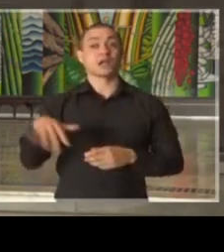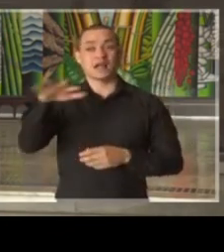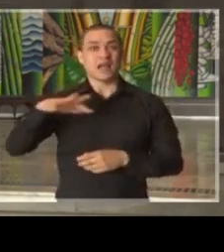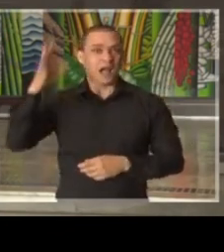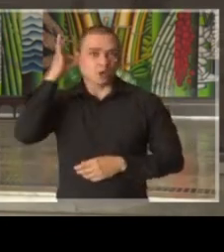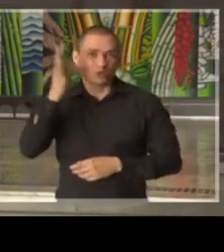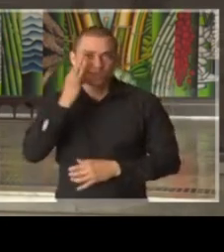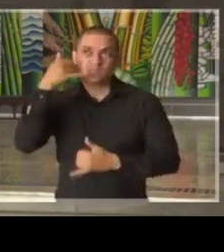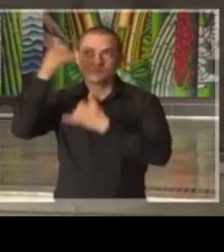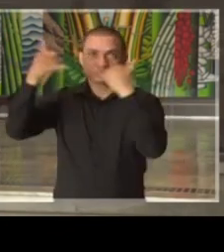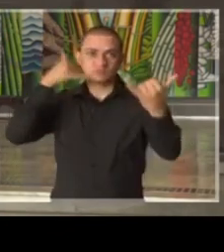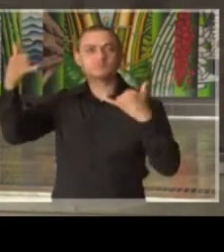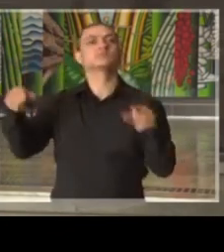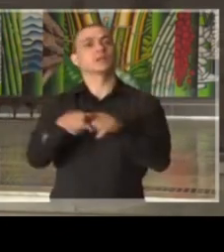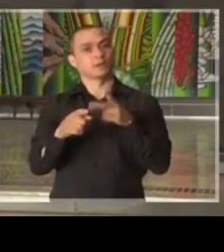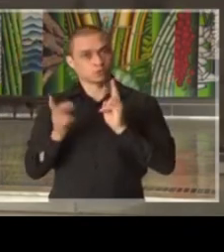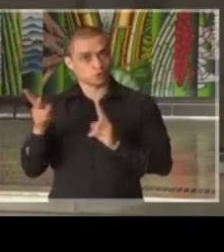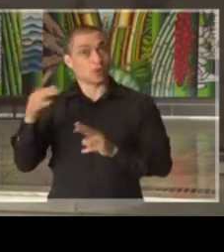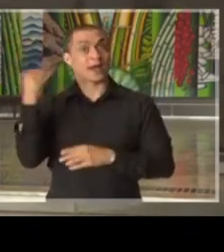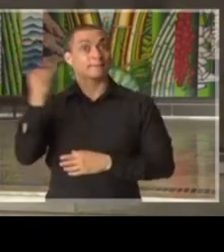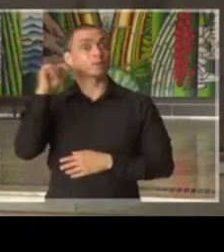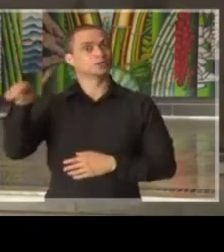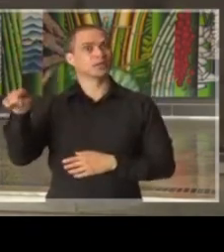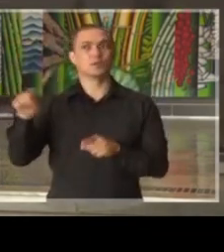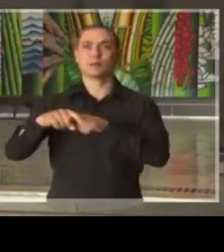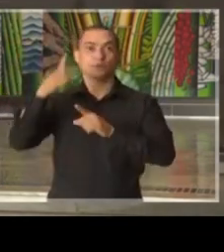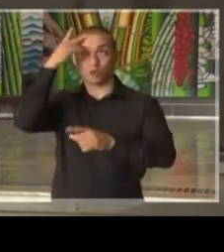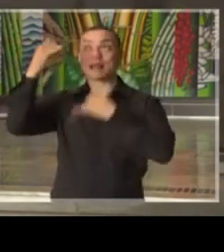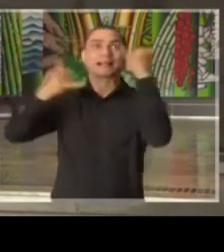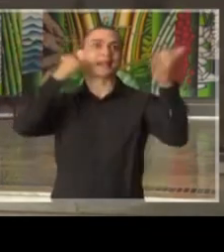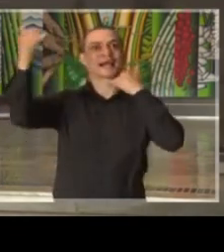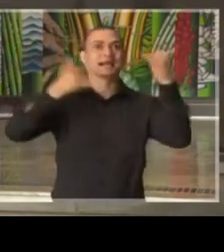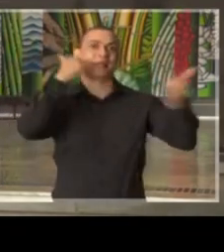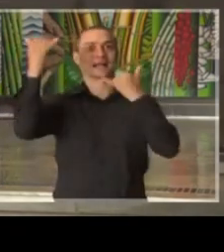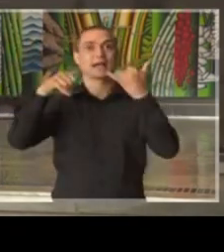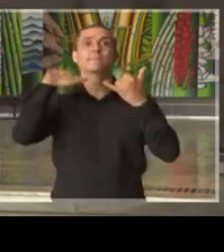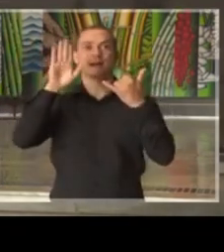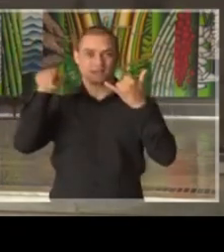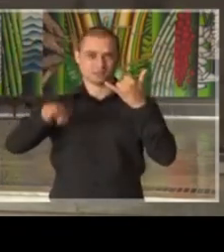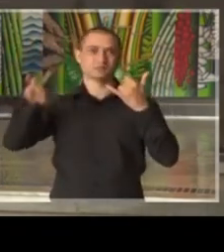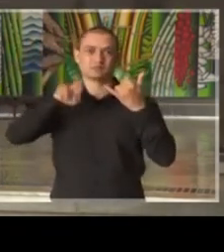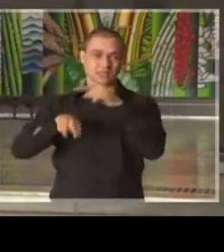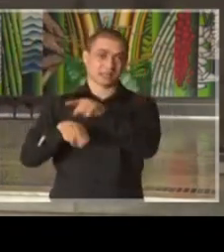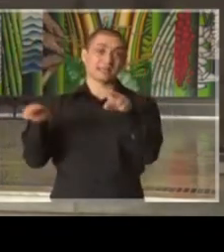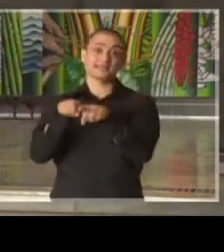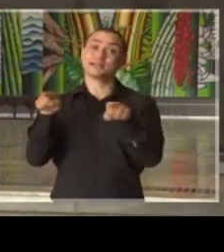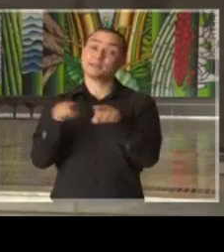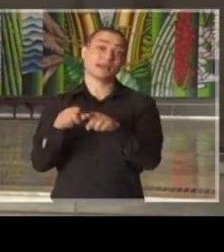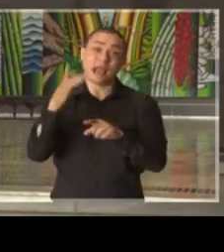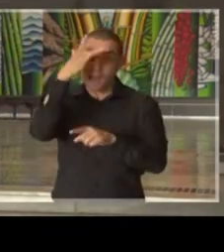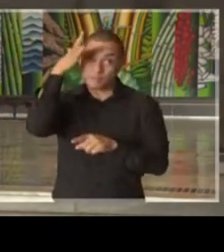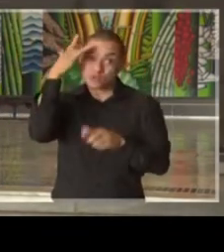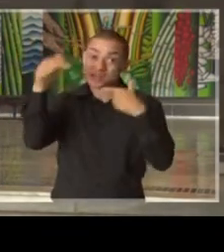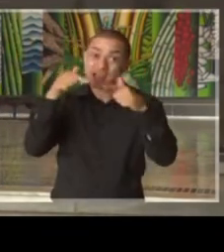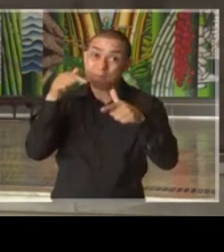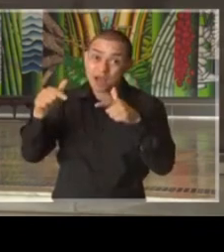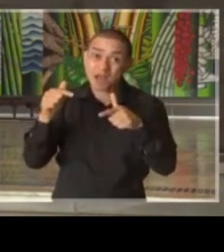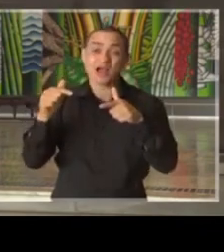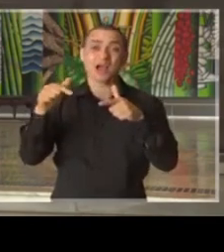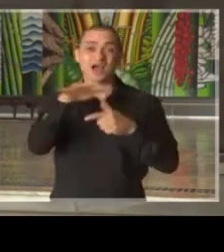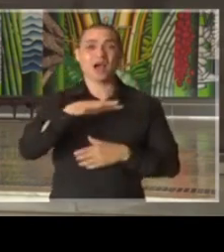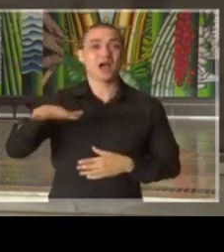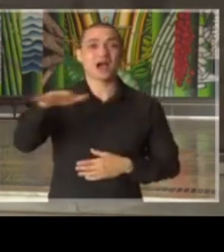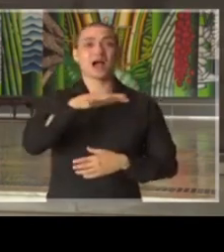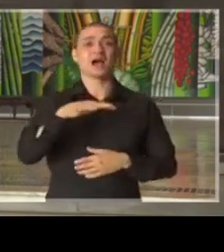center e telemarketing também serão ainda mais utilizados durante este período, assim como aqueles que vão operacionalizar os